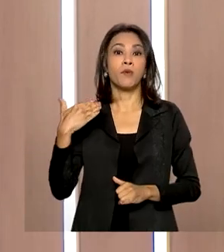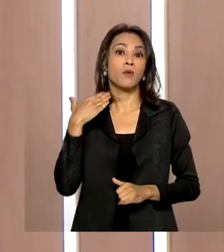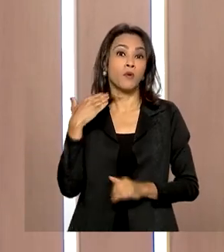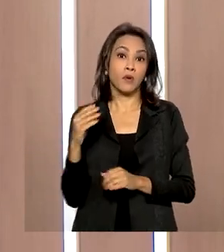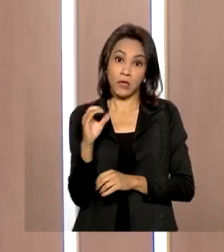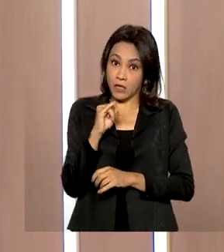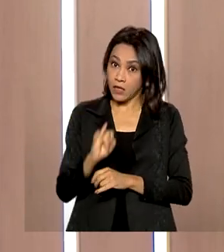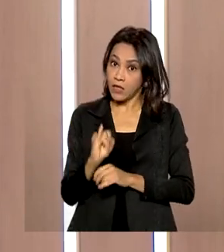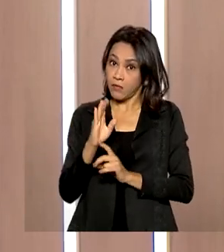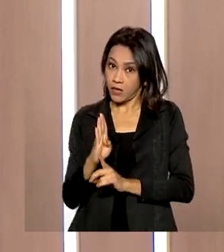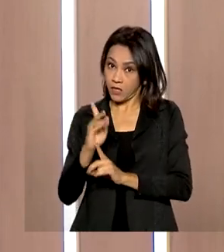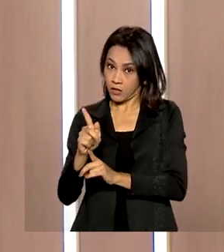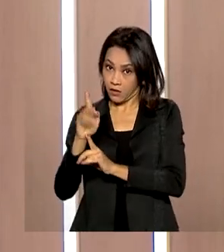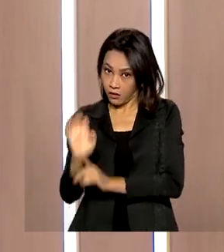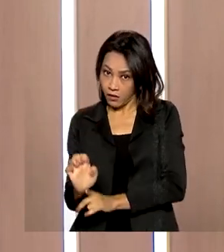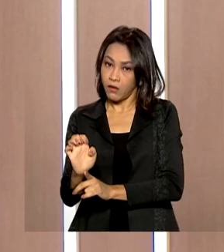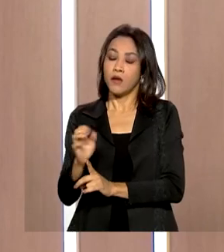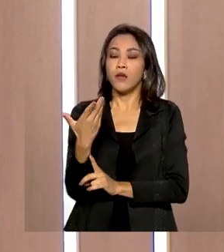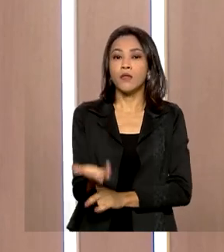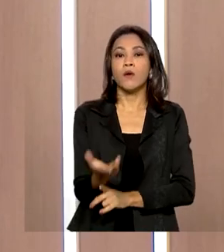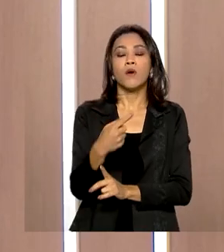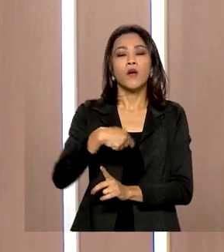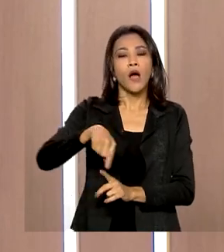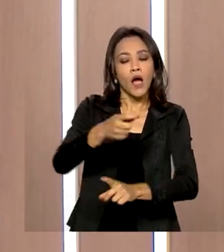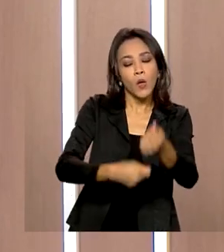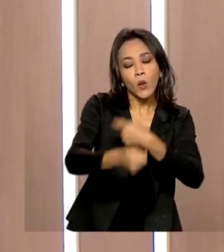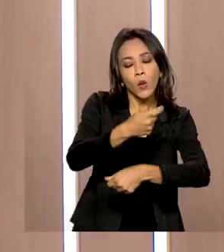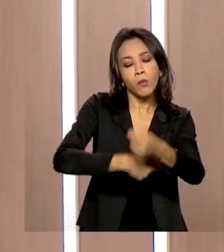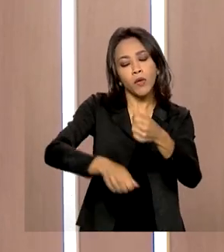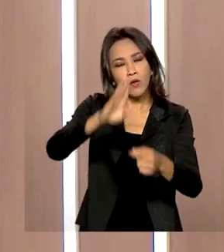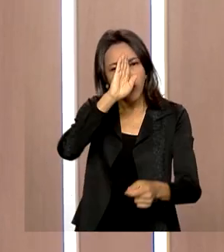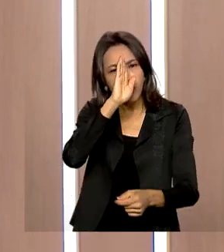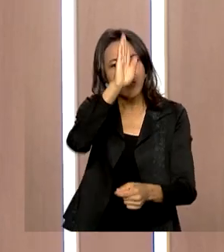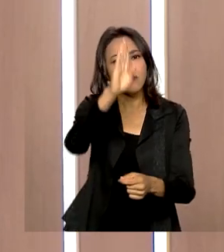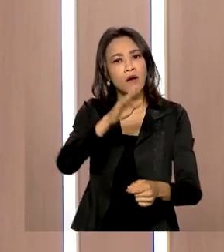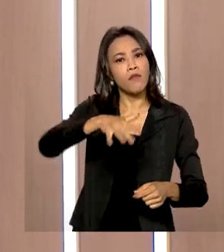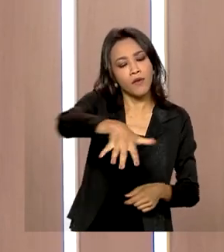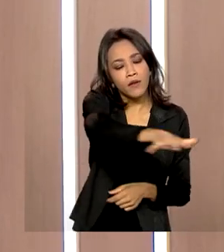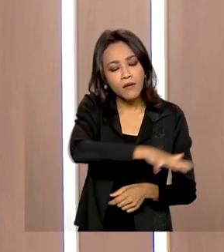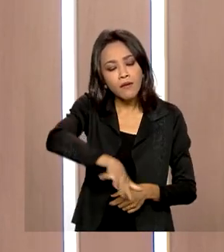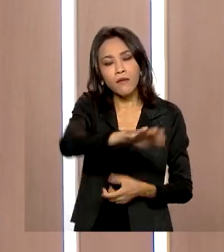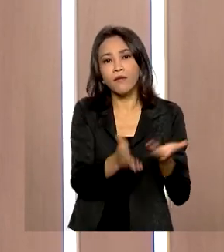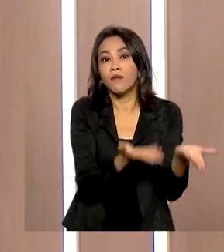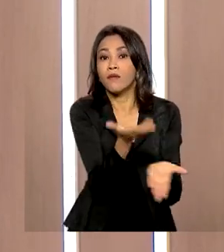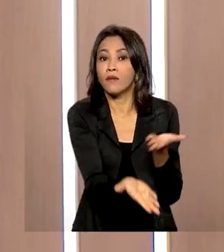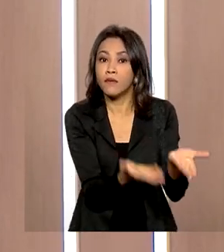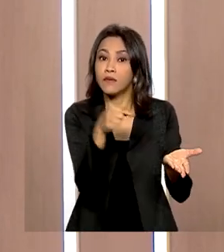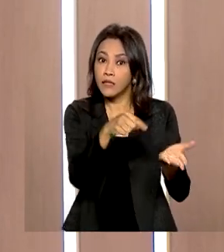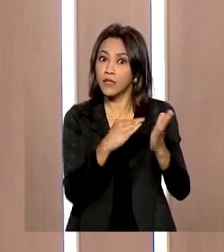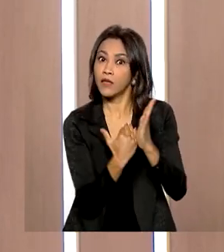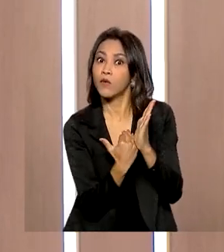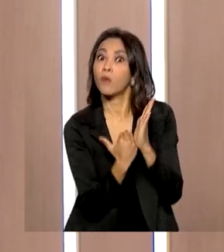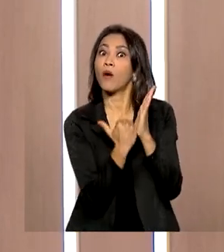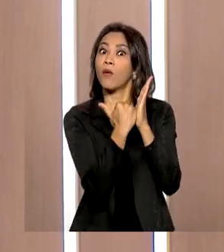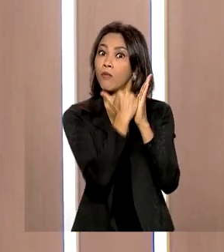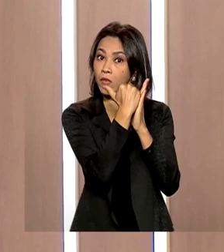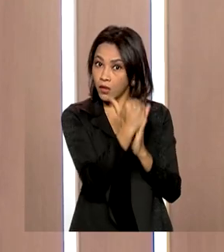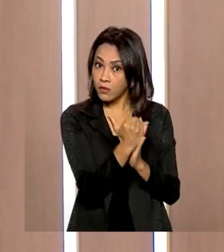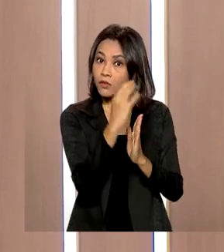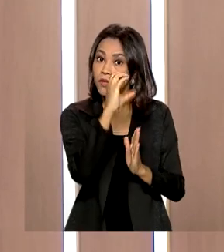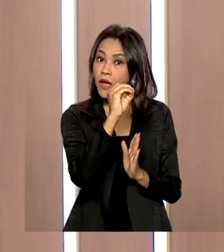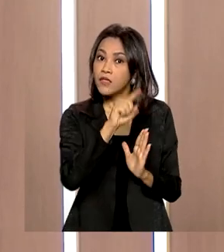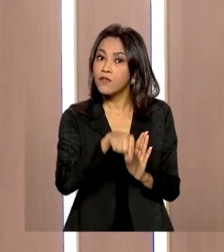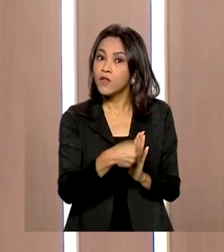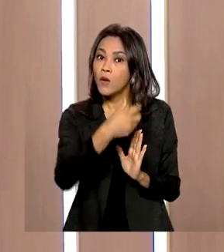certeza é que o carro-chefe da economia brasileira em 2021 foi o setor de serviços, que cresceu inéditos 10